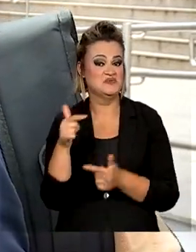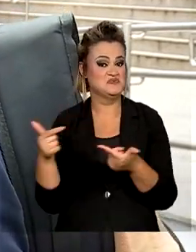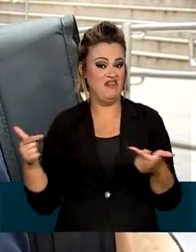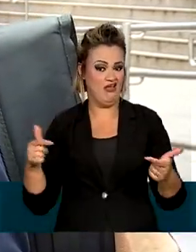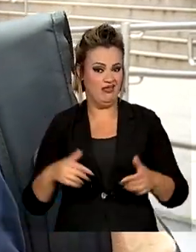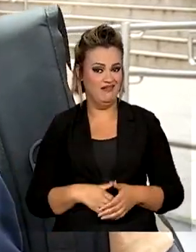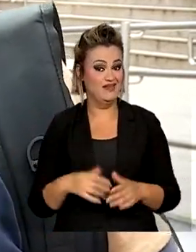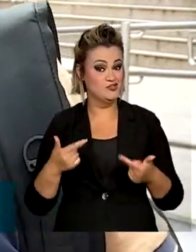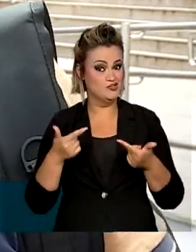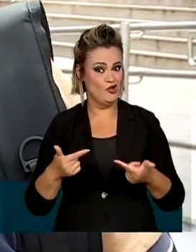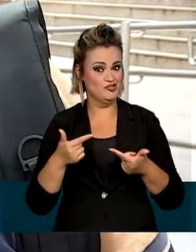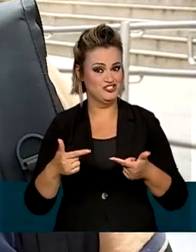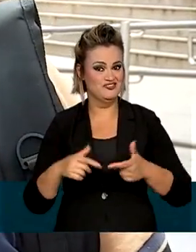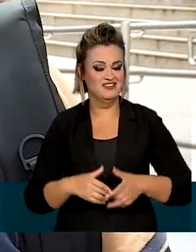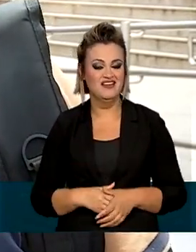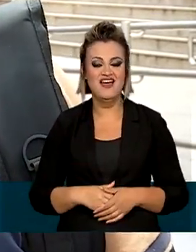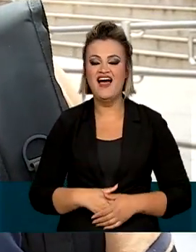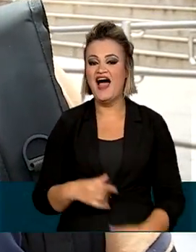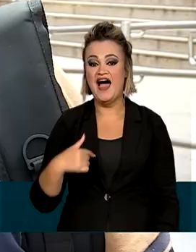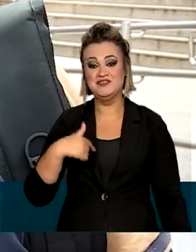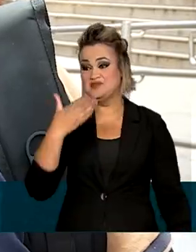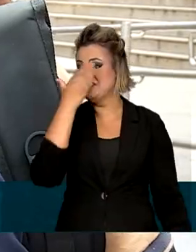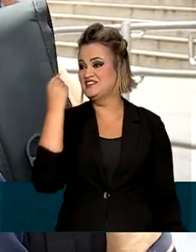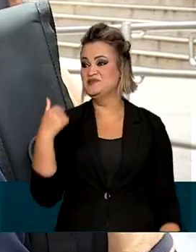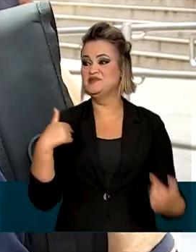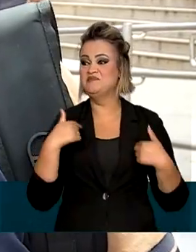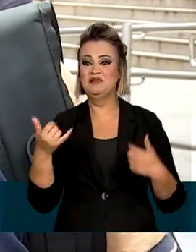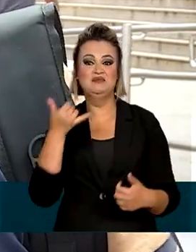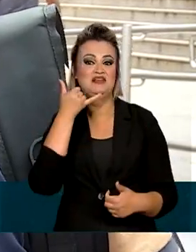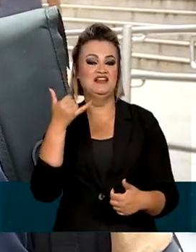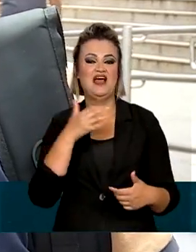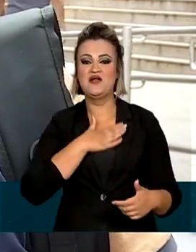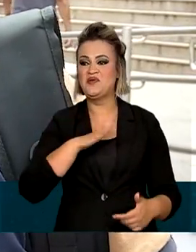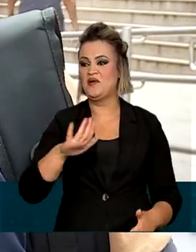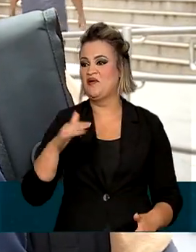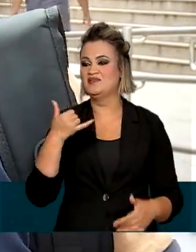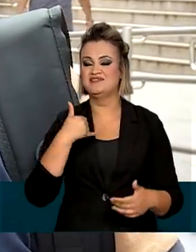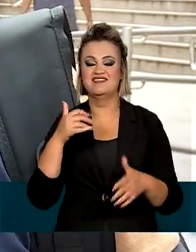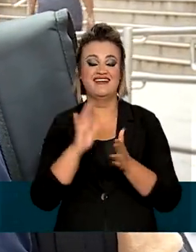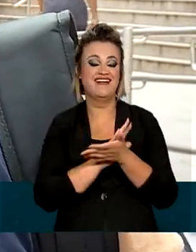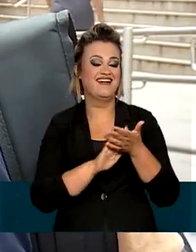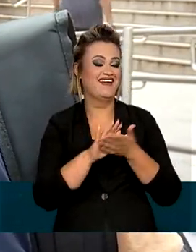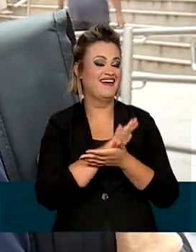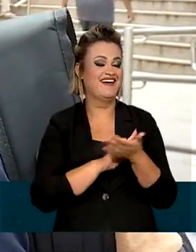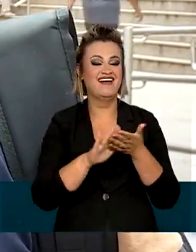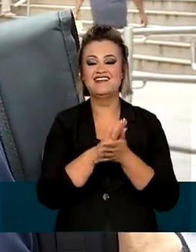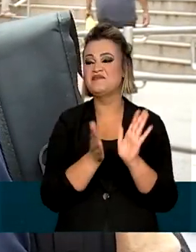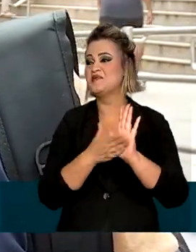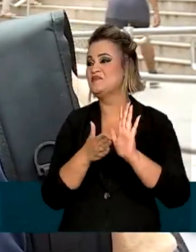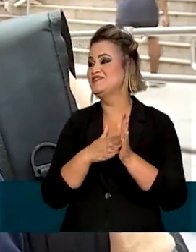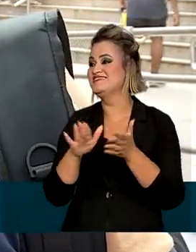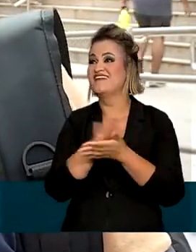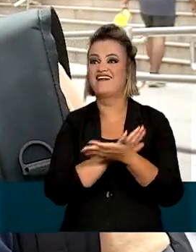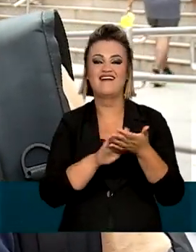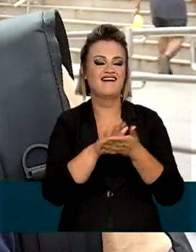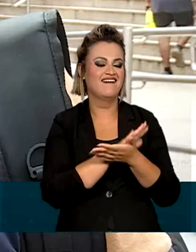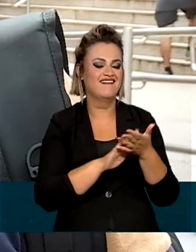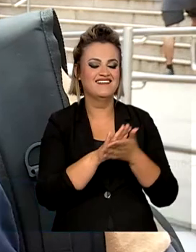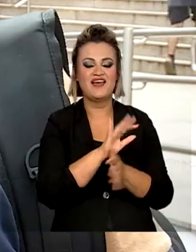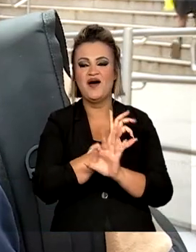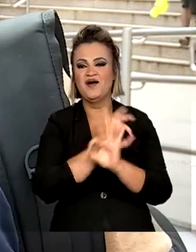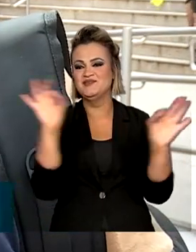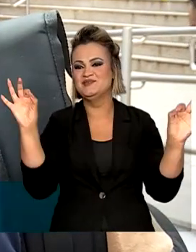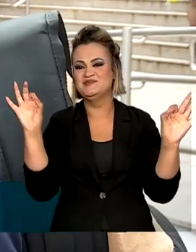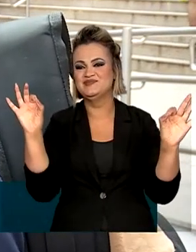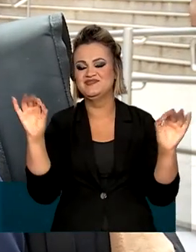tipo de ligação. Acho que eles esqueceram de mim. Não gostam de mim, não me ligam, não me fazem oferecimento de produtos,